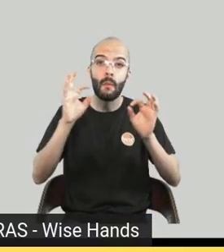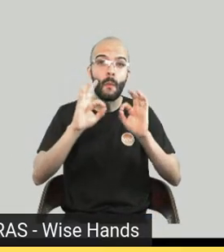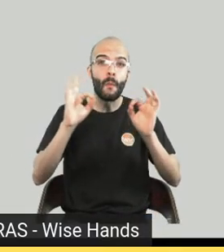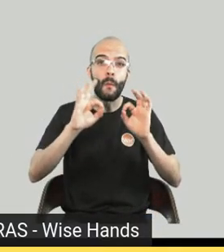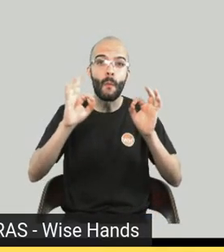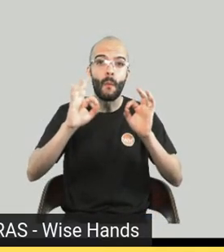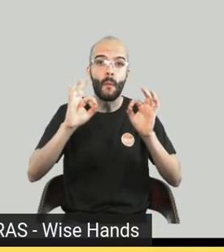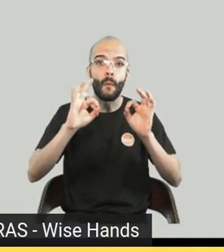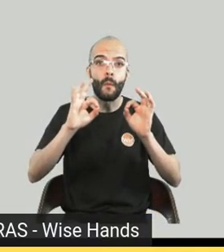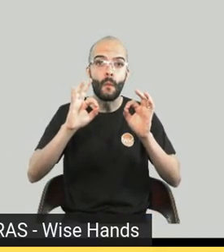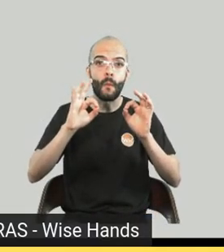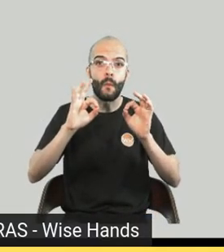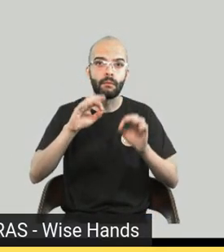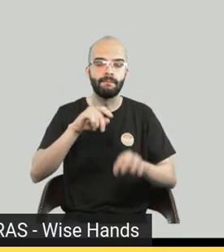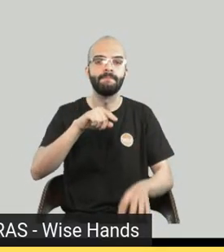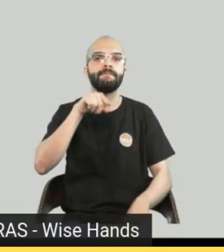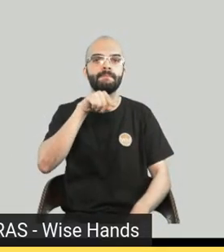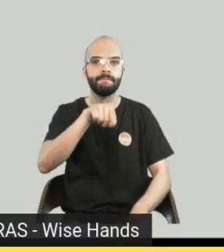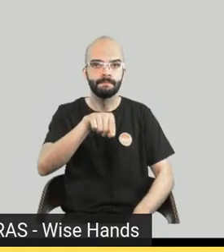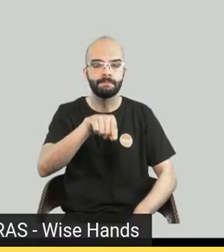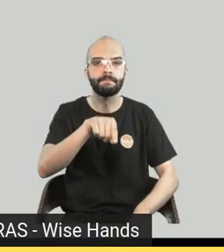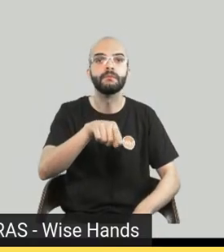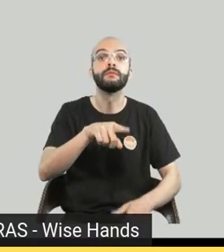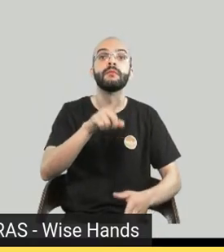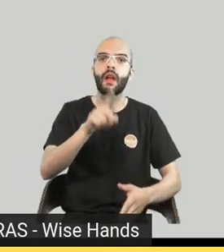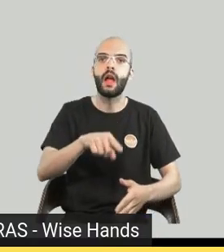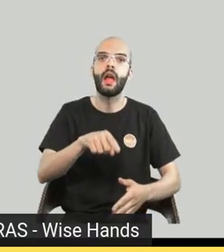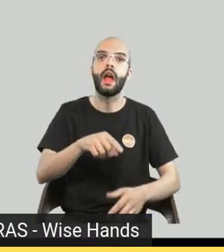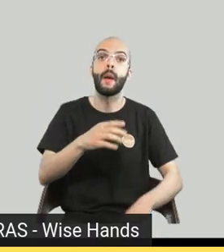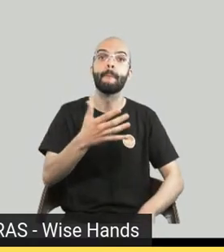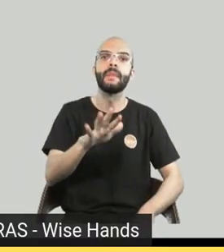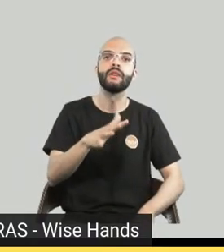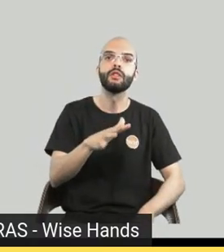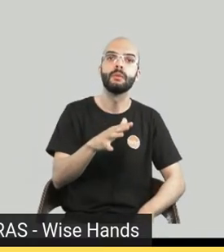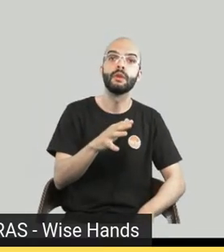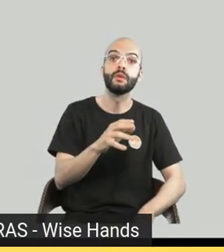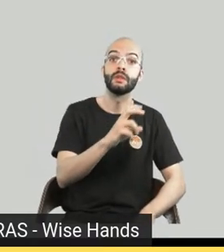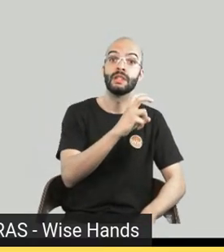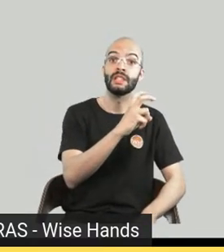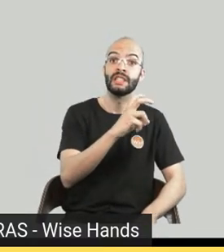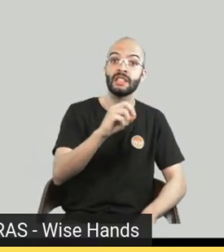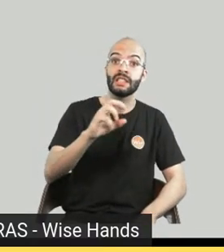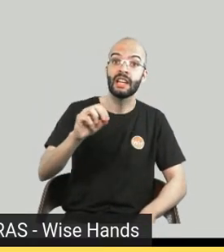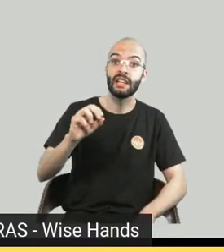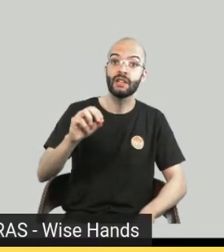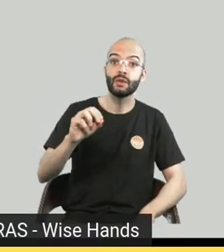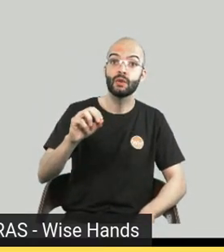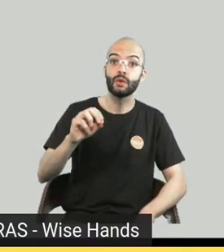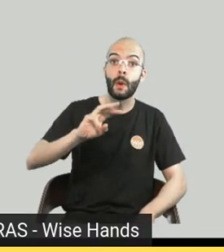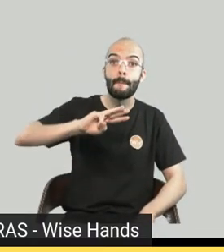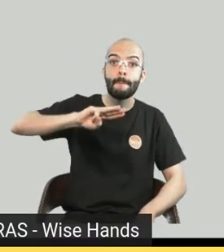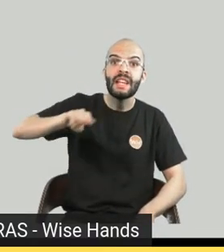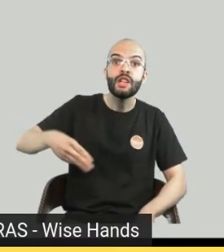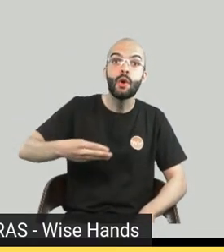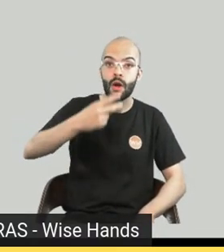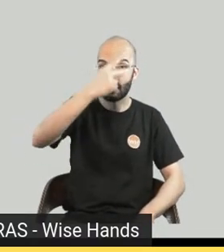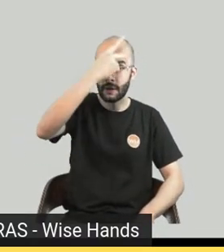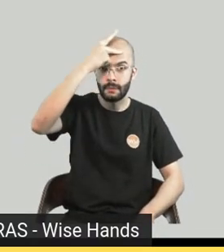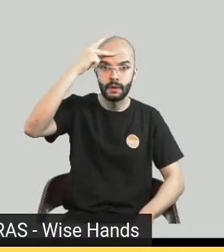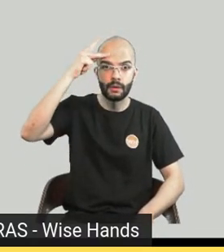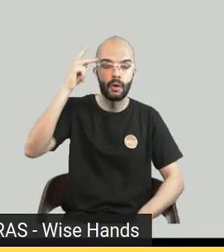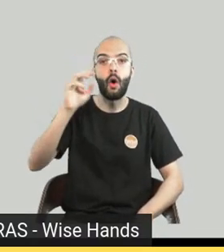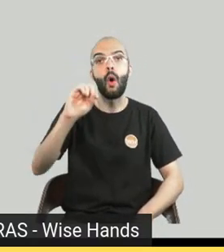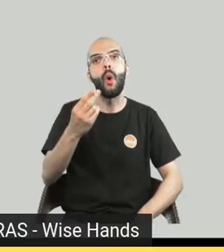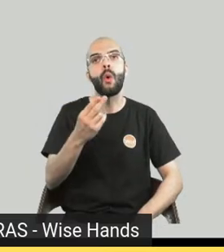Essa é a realidade de meio bilhão de pessoas hoje no mundo. Onze milhões de